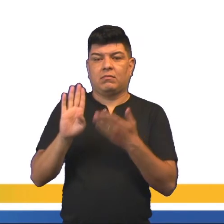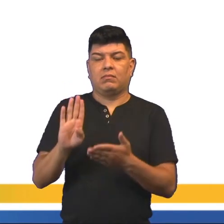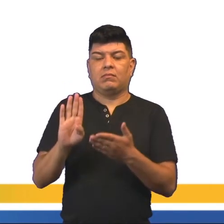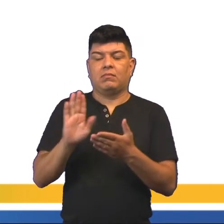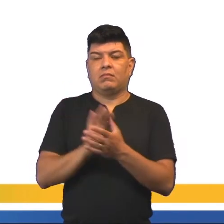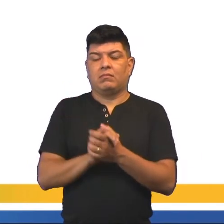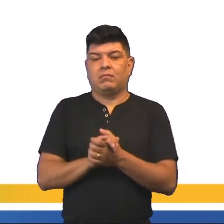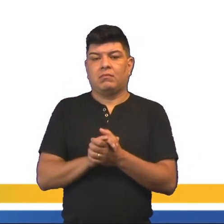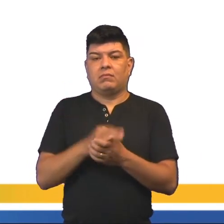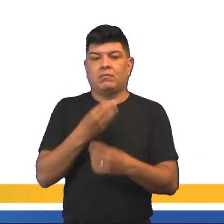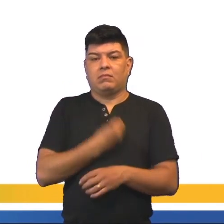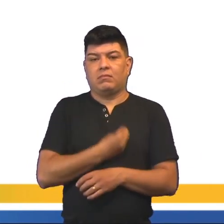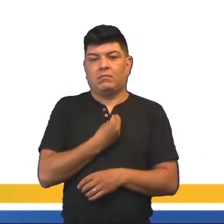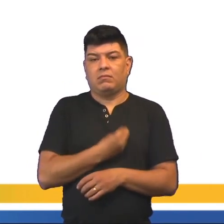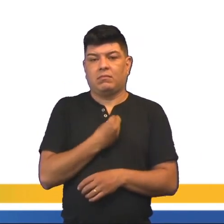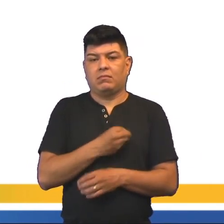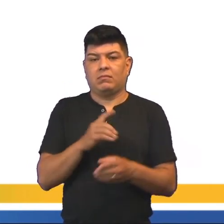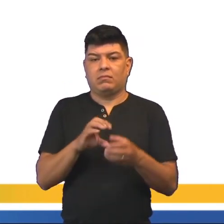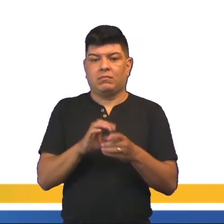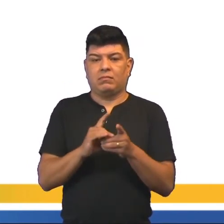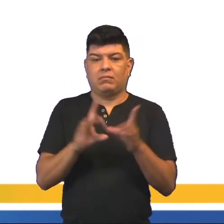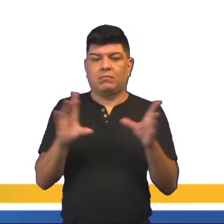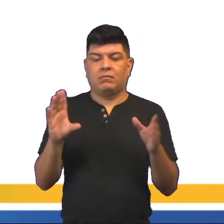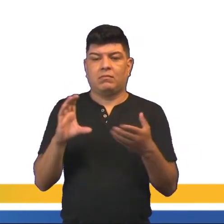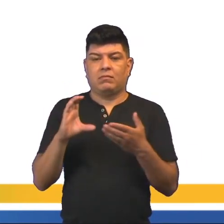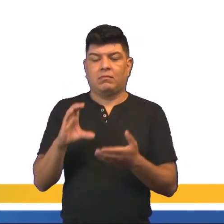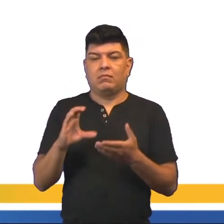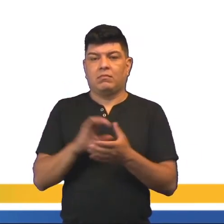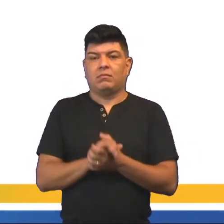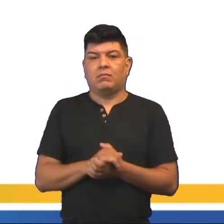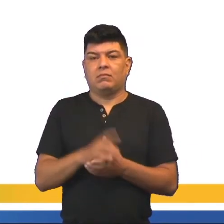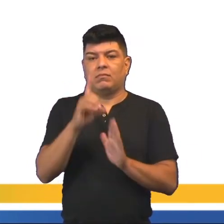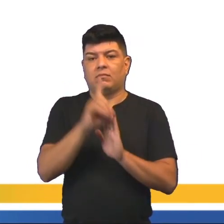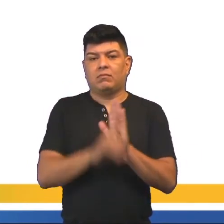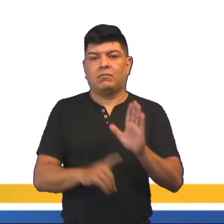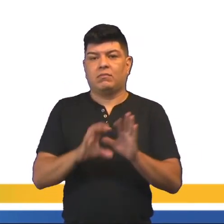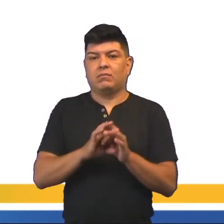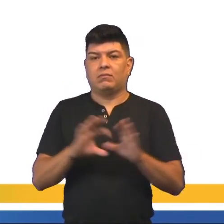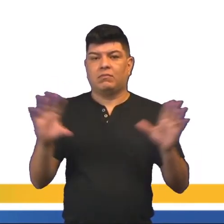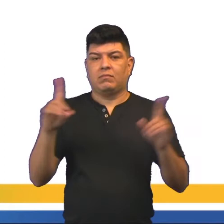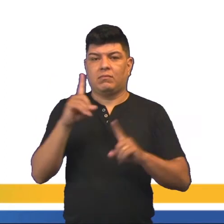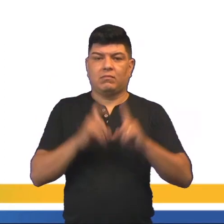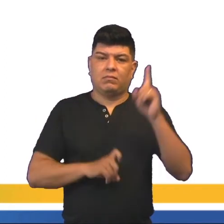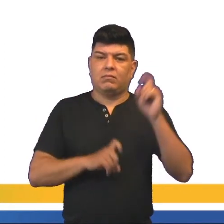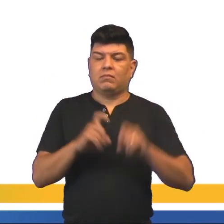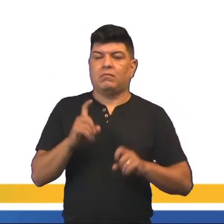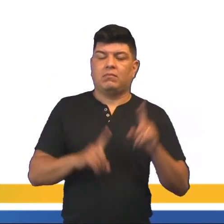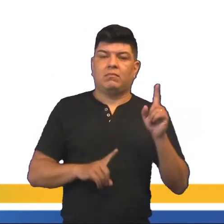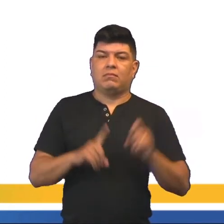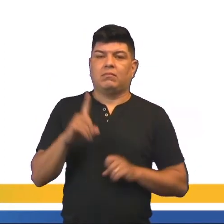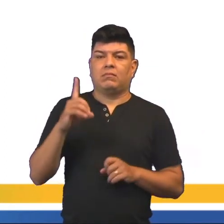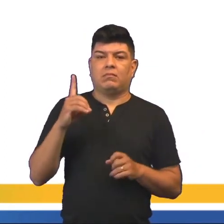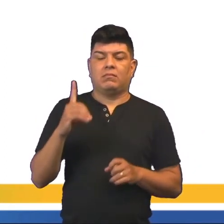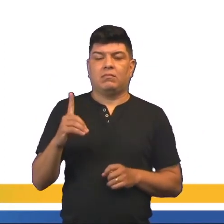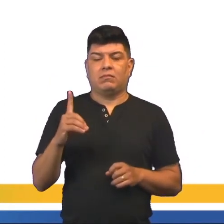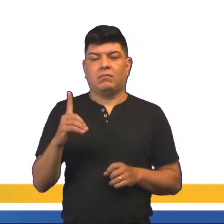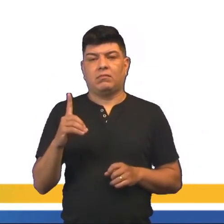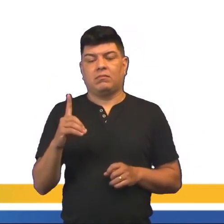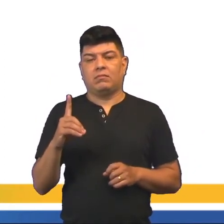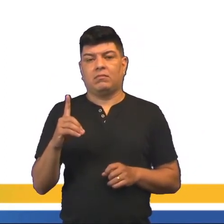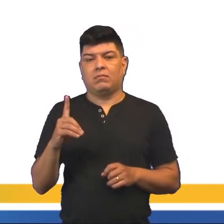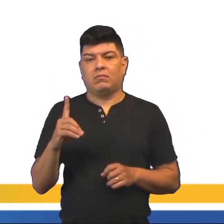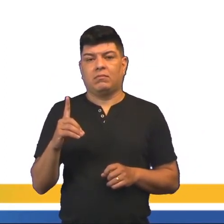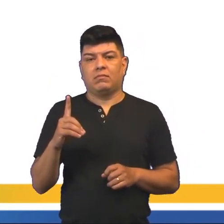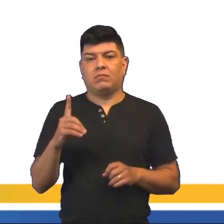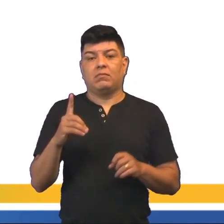letra B, a participação democrática, letra C, o direito à liberdade de expressão, letra D, a